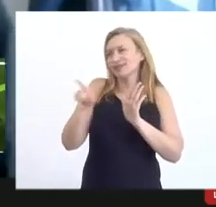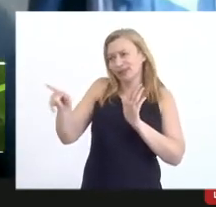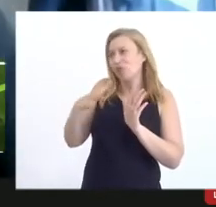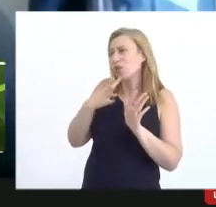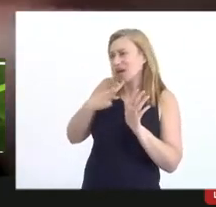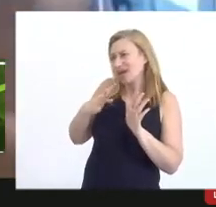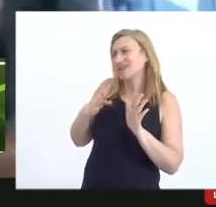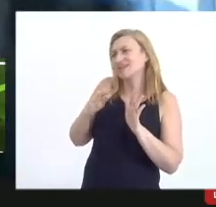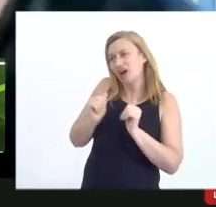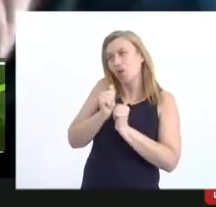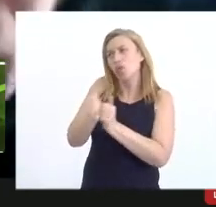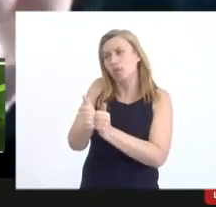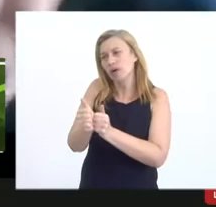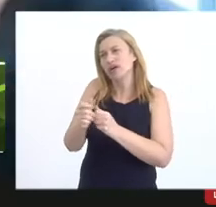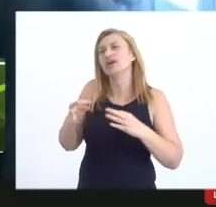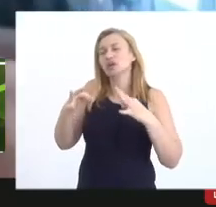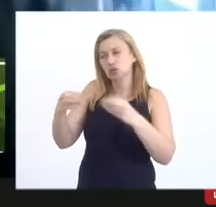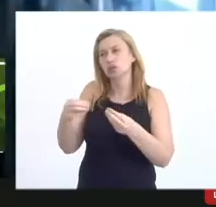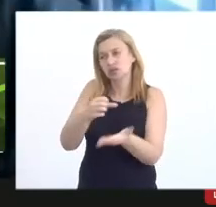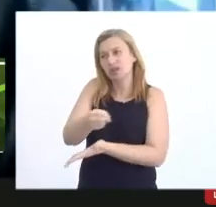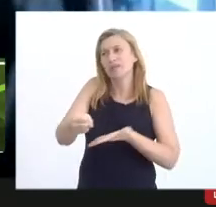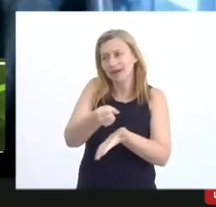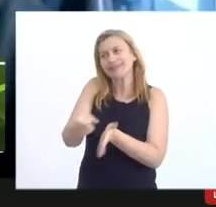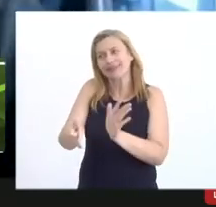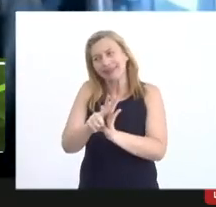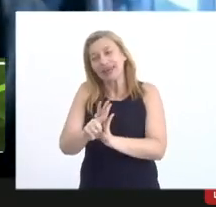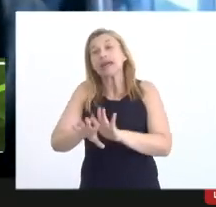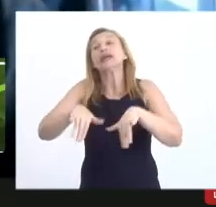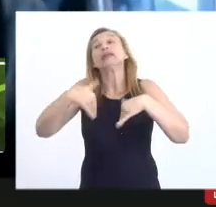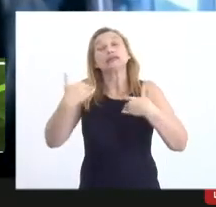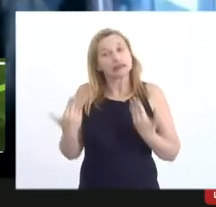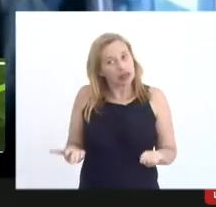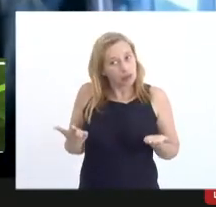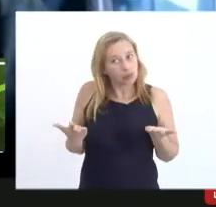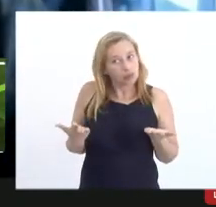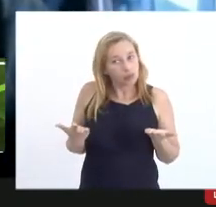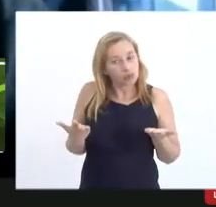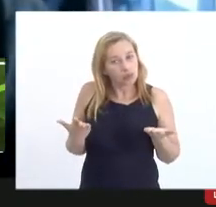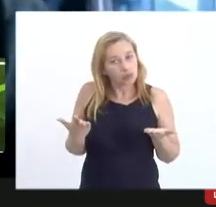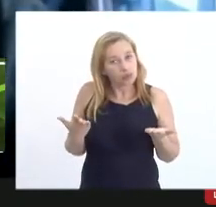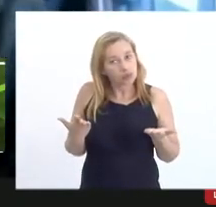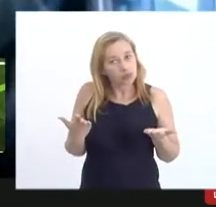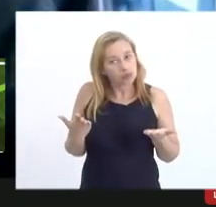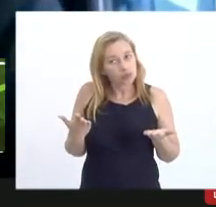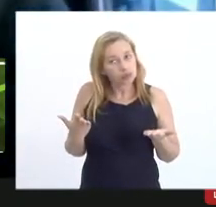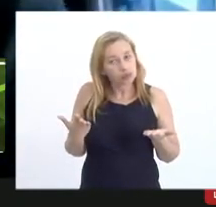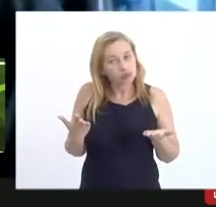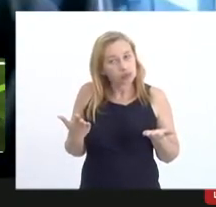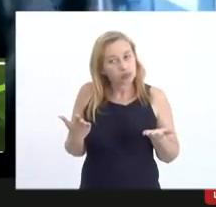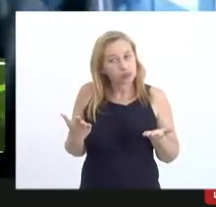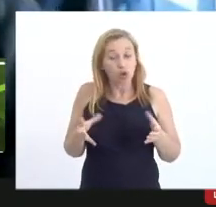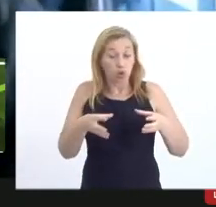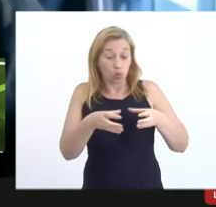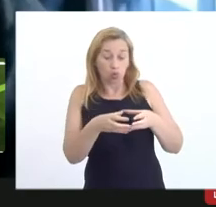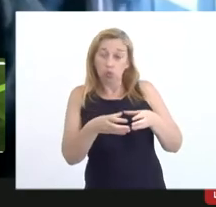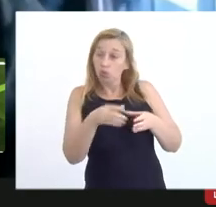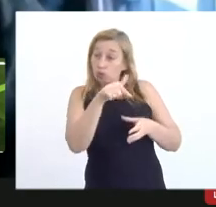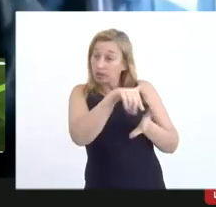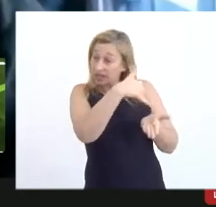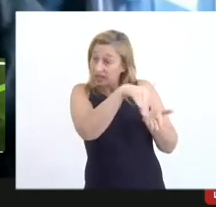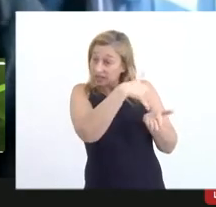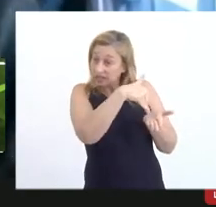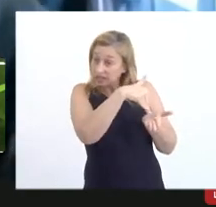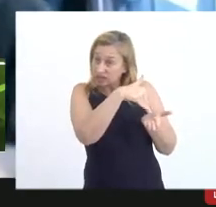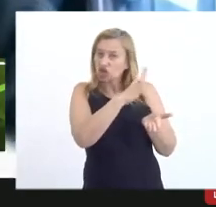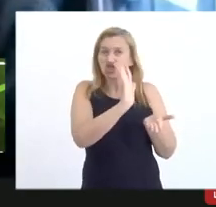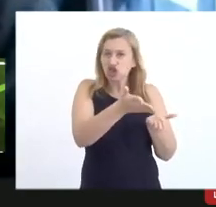a execução com base na legislação então o a turma que está aqui da secretaria